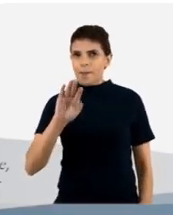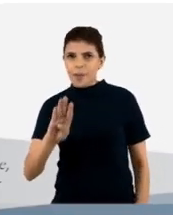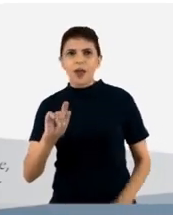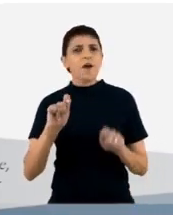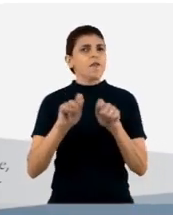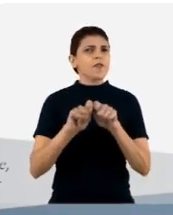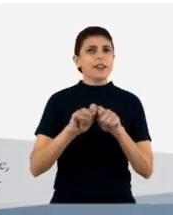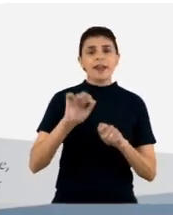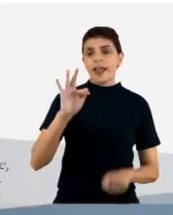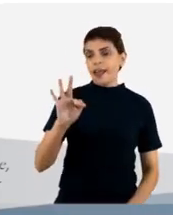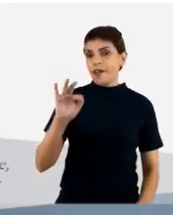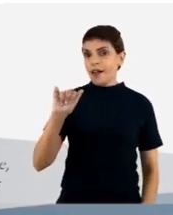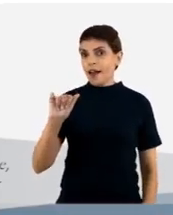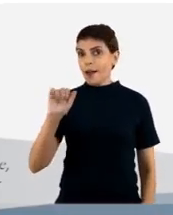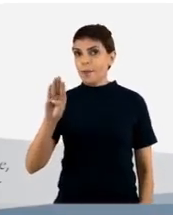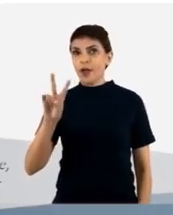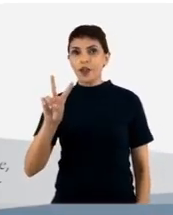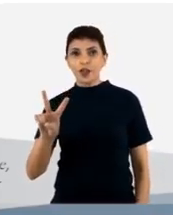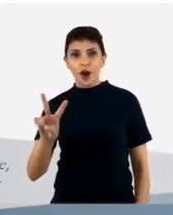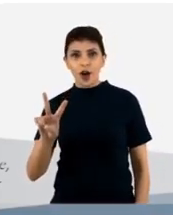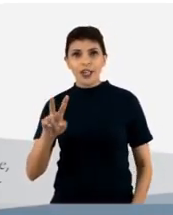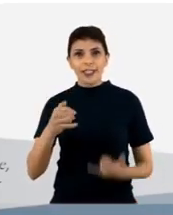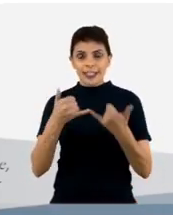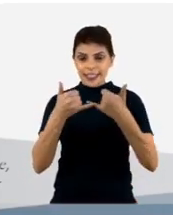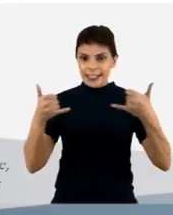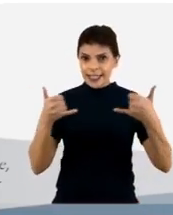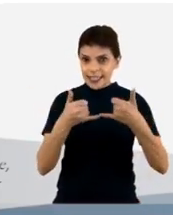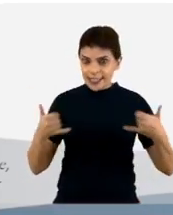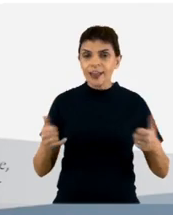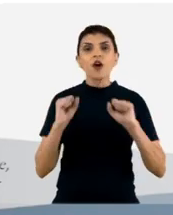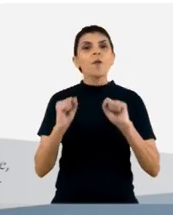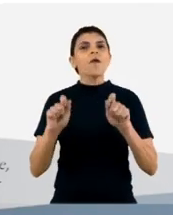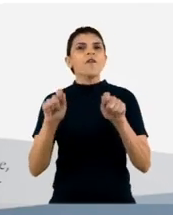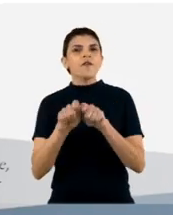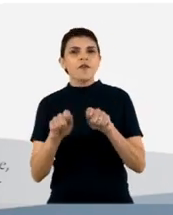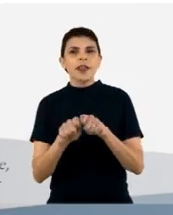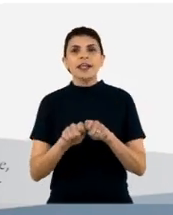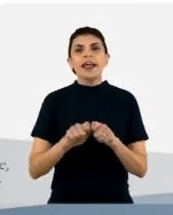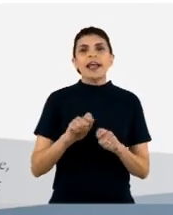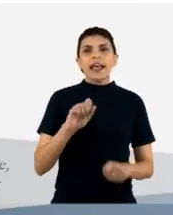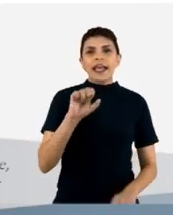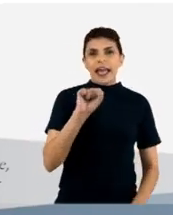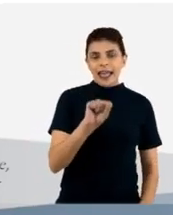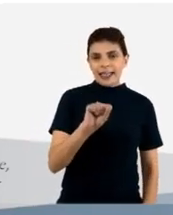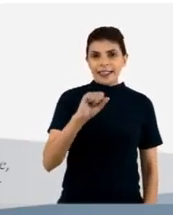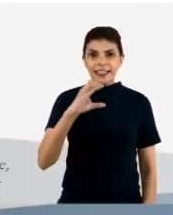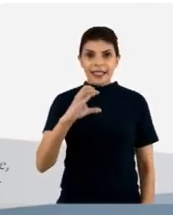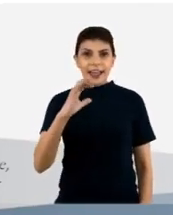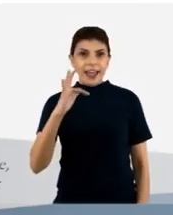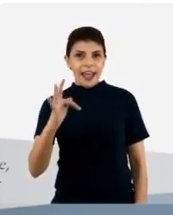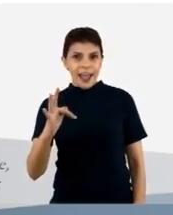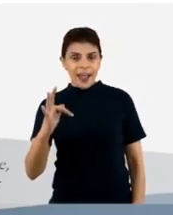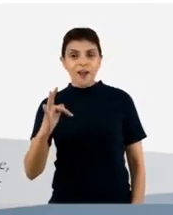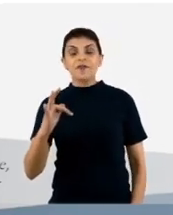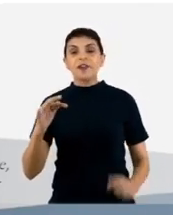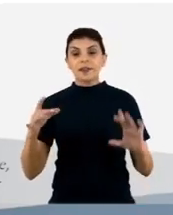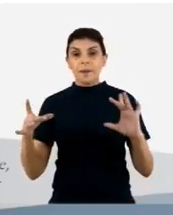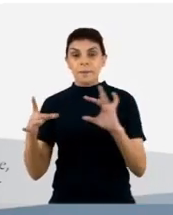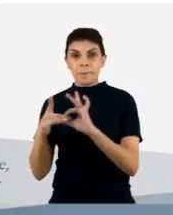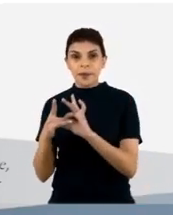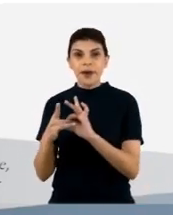podemos montar um FAB dois linha nós podemos pegar esse SCFV e fusionar com uma FC